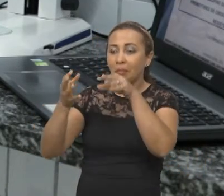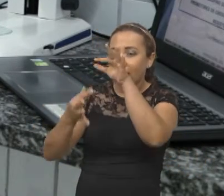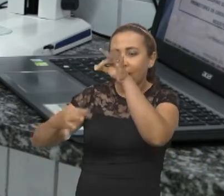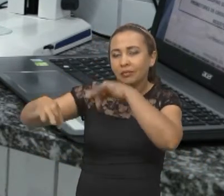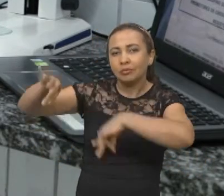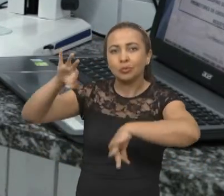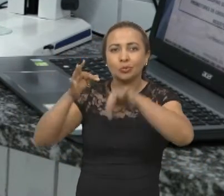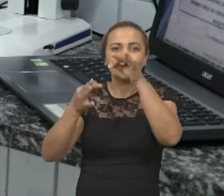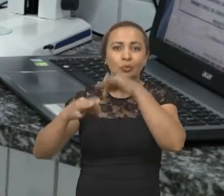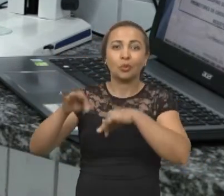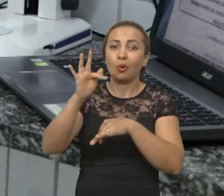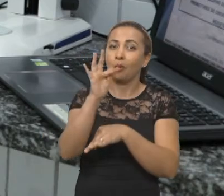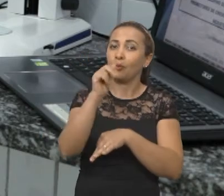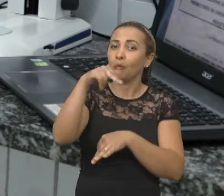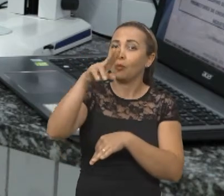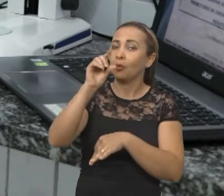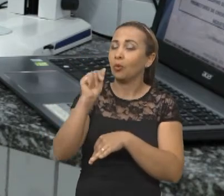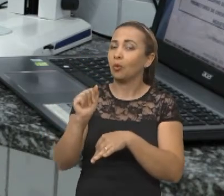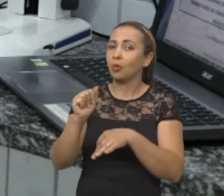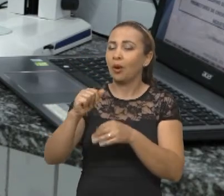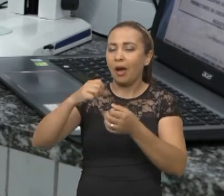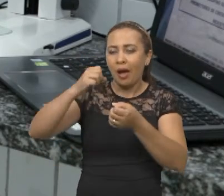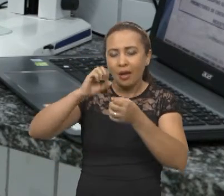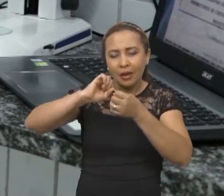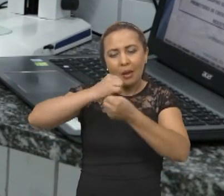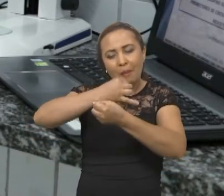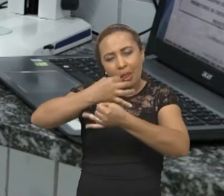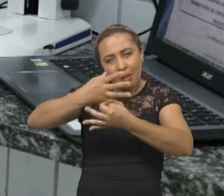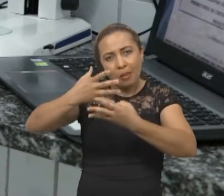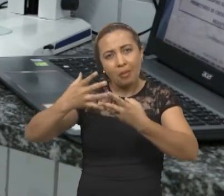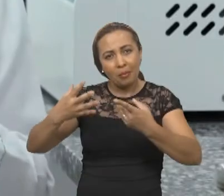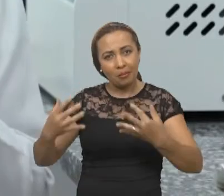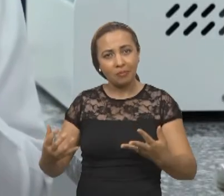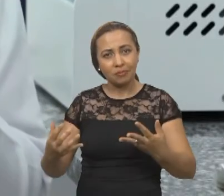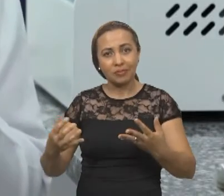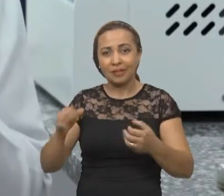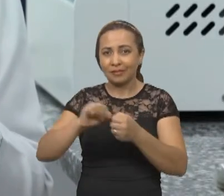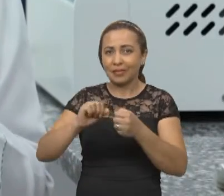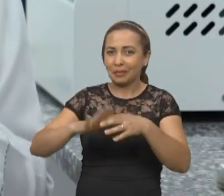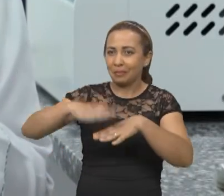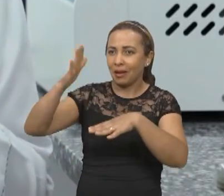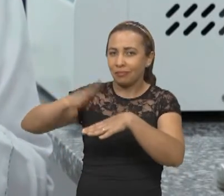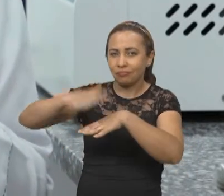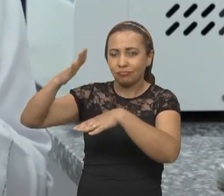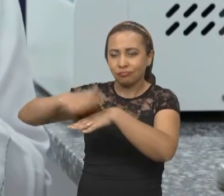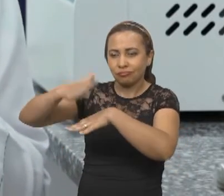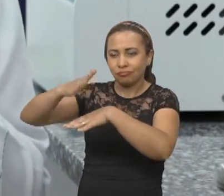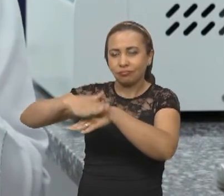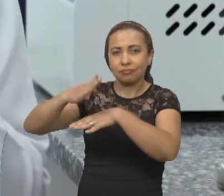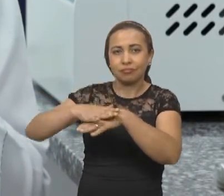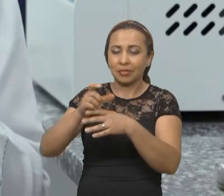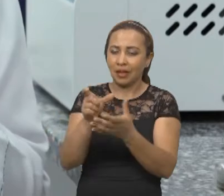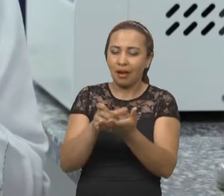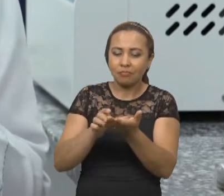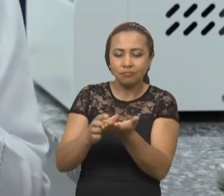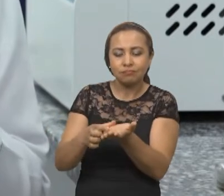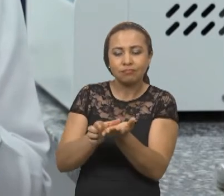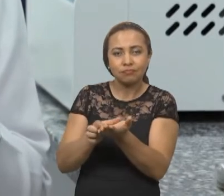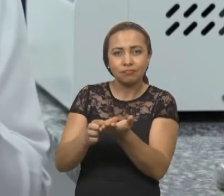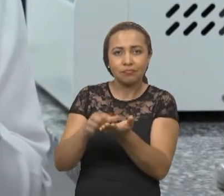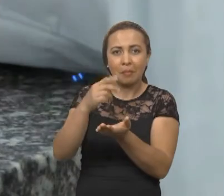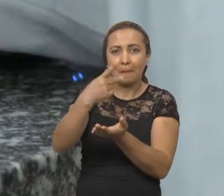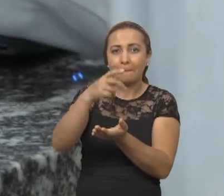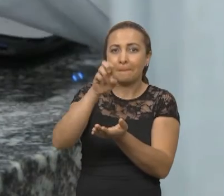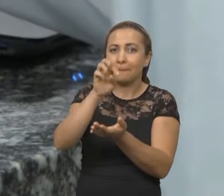laboratório multiplicamos eles em placa como essas que a gente chama de placa de petre como meio de cultura